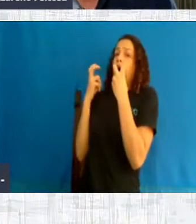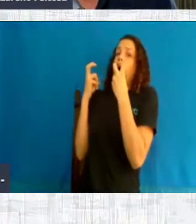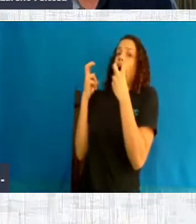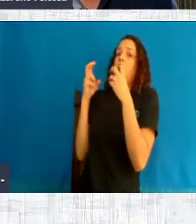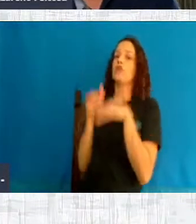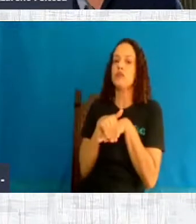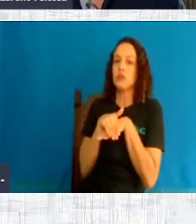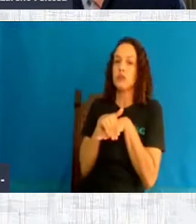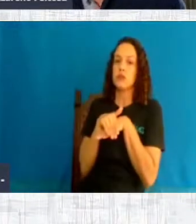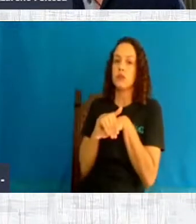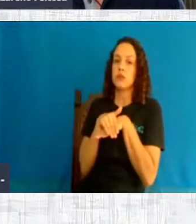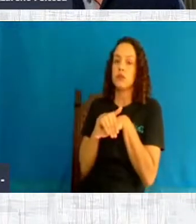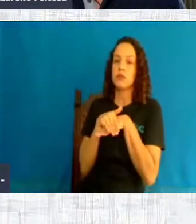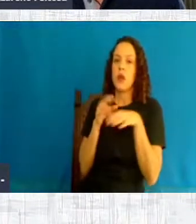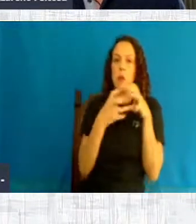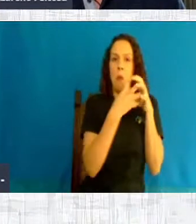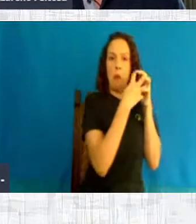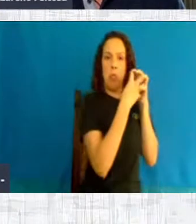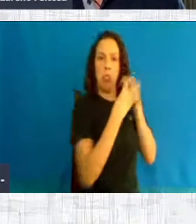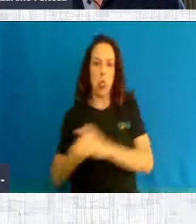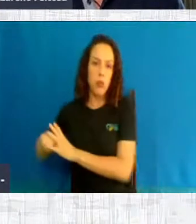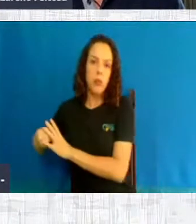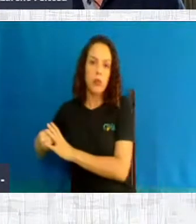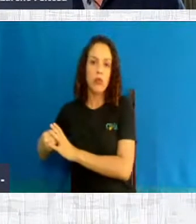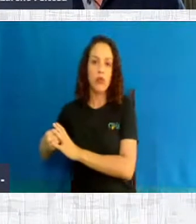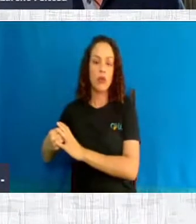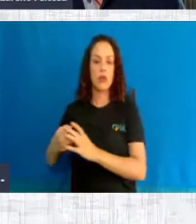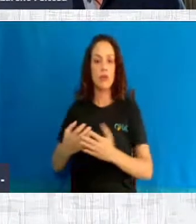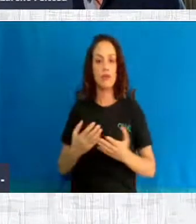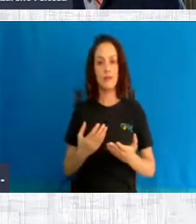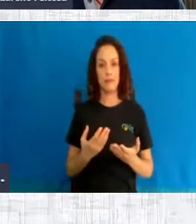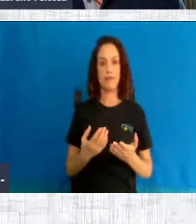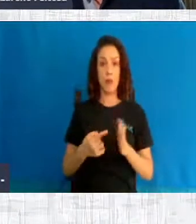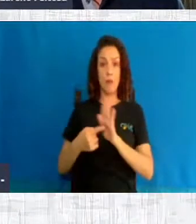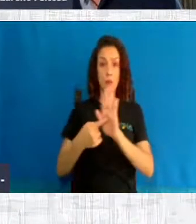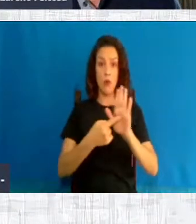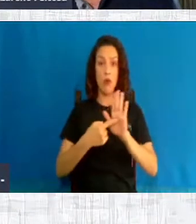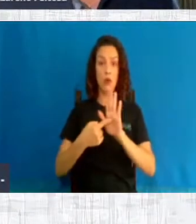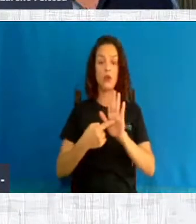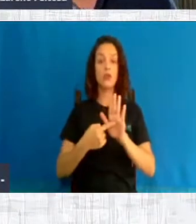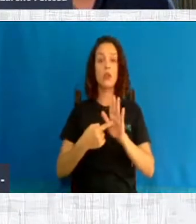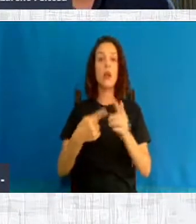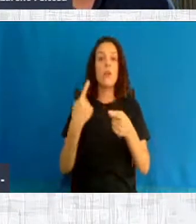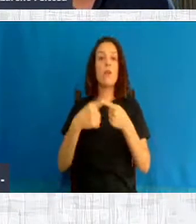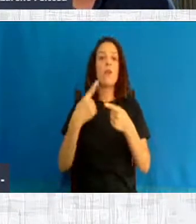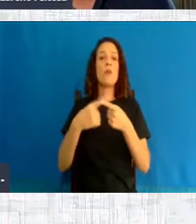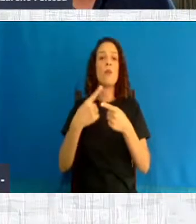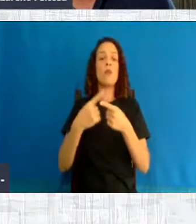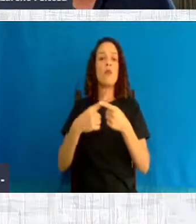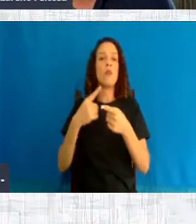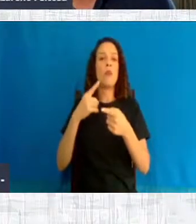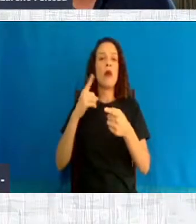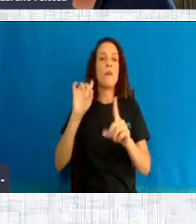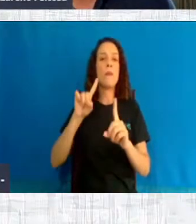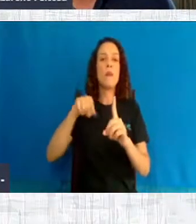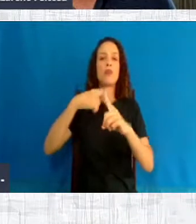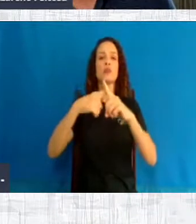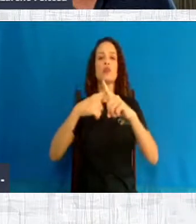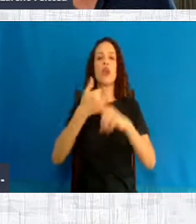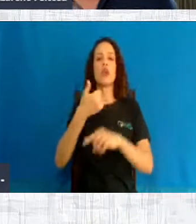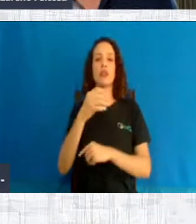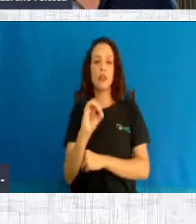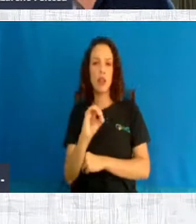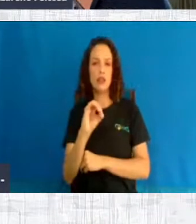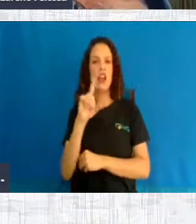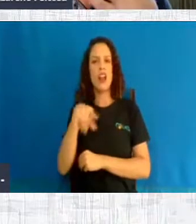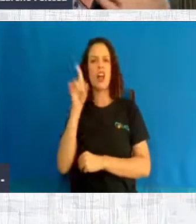Então, ele vai dizer que eles multiplicavam por 10, a estimativa que tinha de aborto nos Estados Unidos, que era em torno de 100 mil, eles